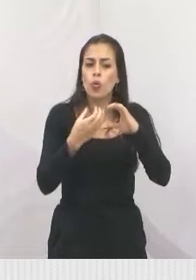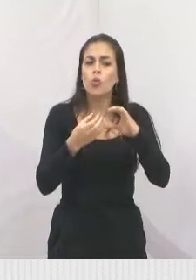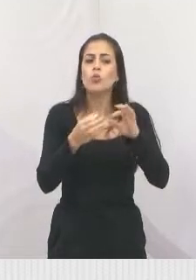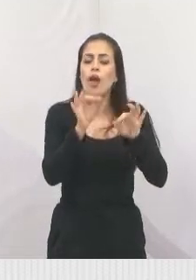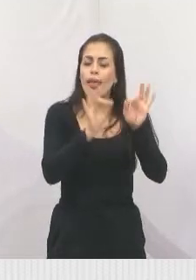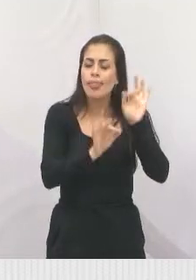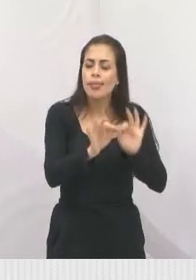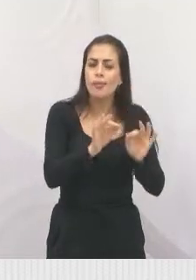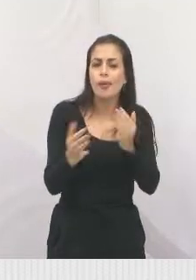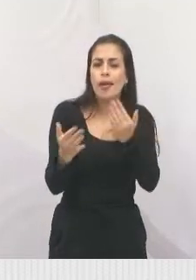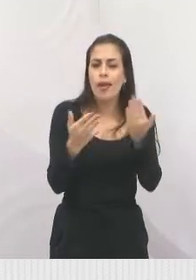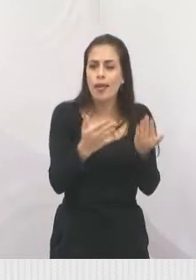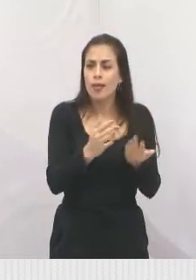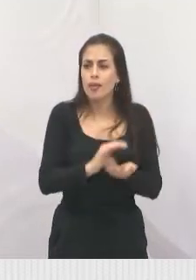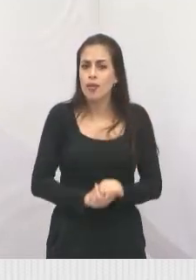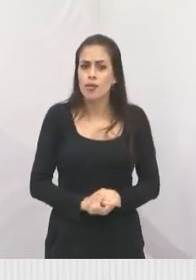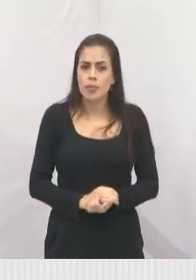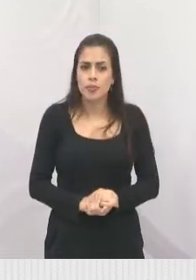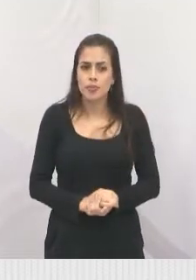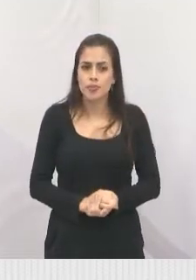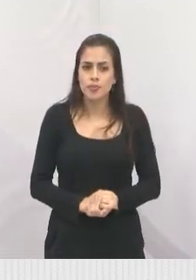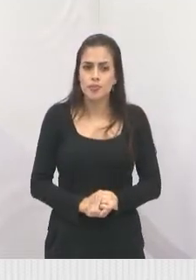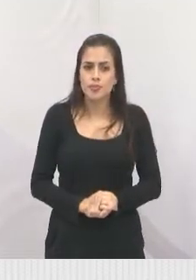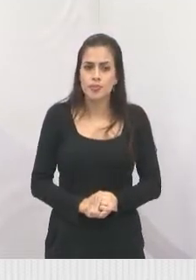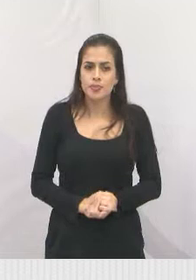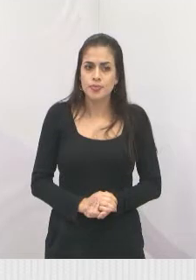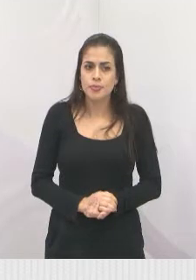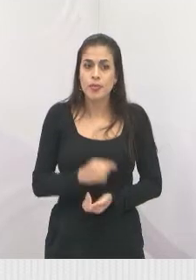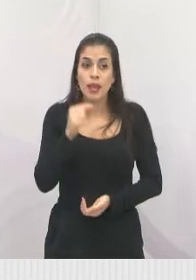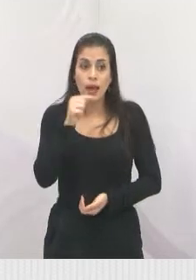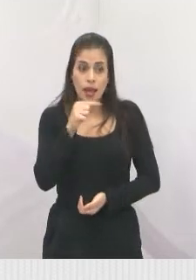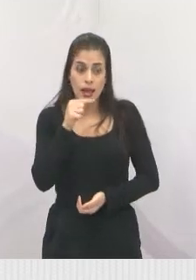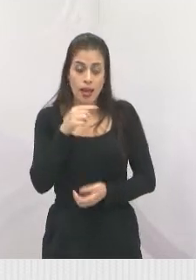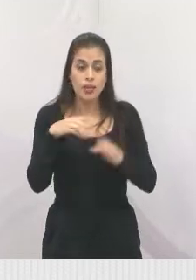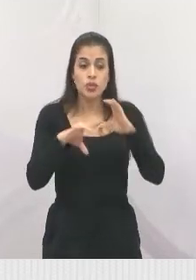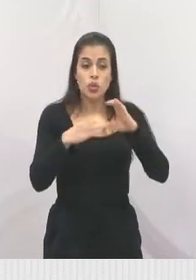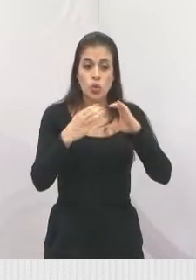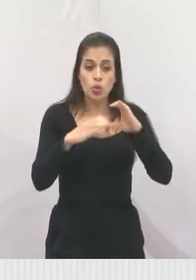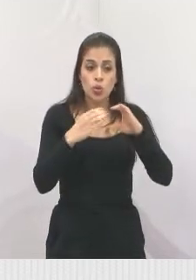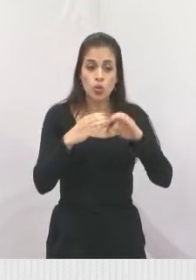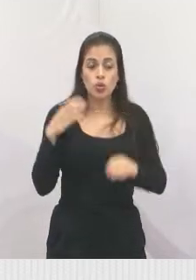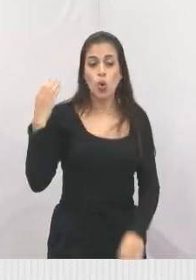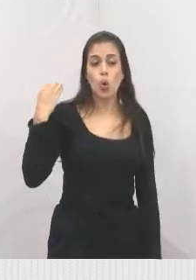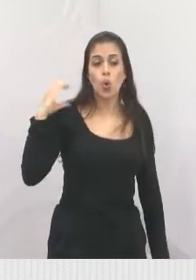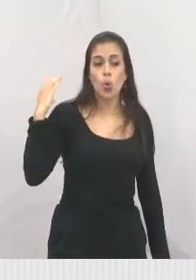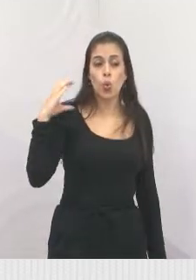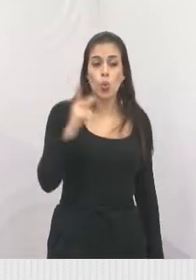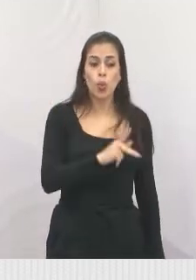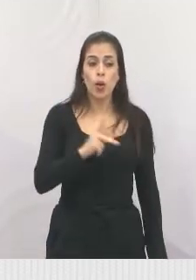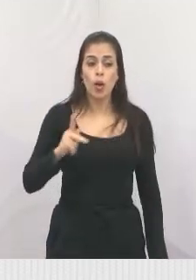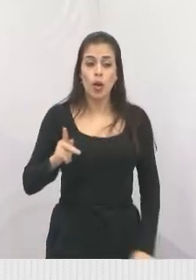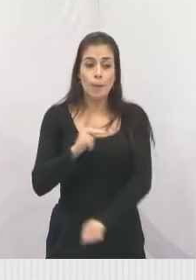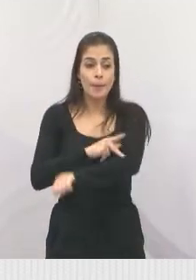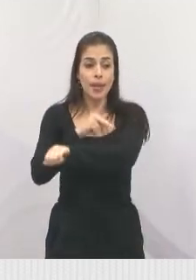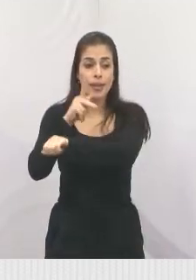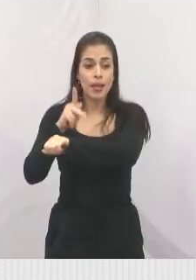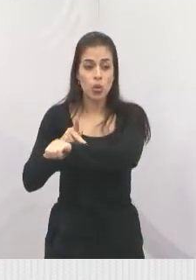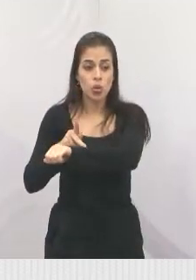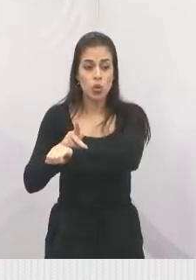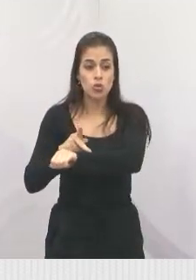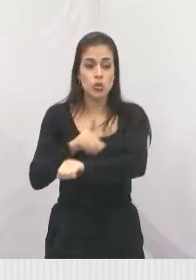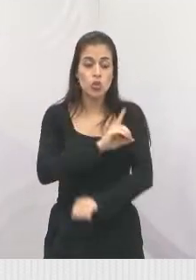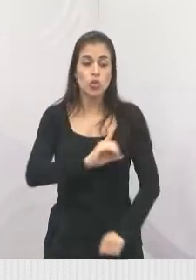teremos aí, pode colocar o próximo slide? Para este concurso, o cargo de coordenador pedagógico, diretor escolar,